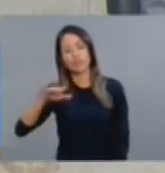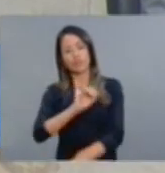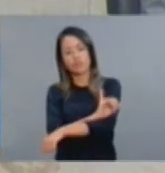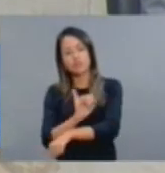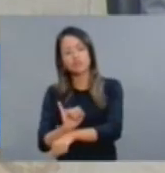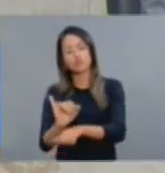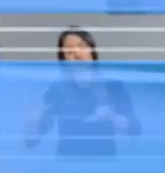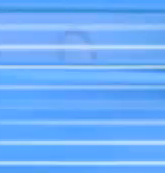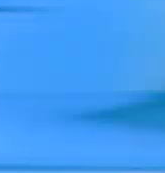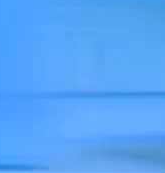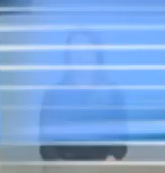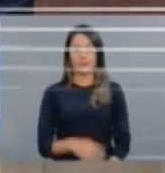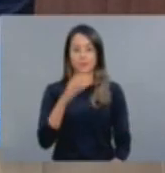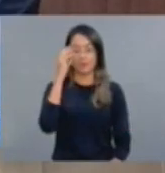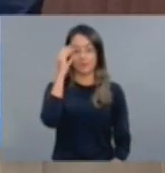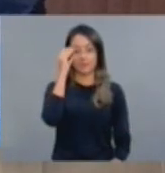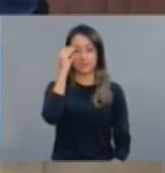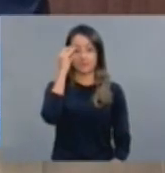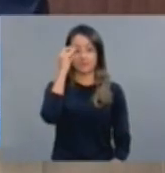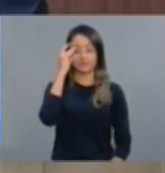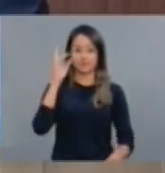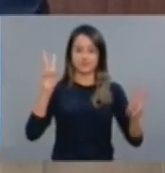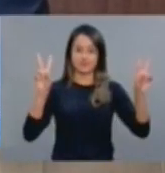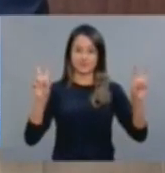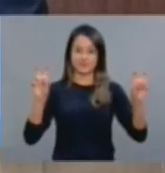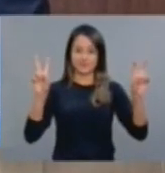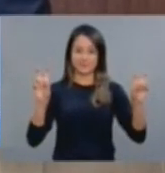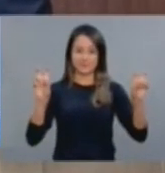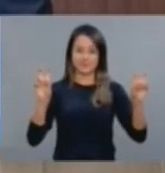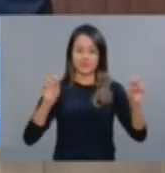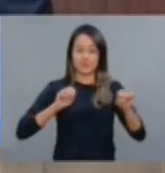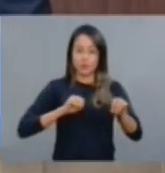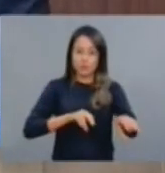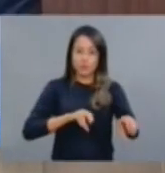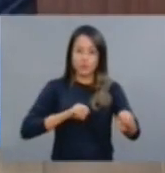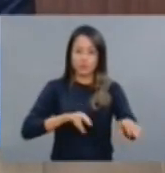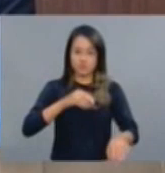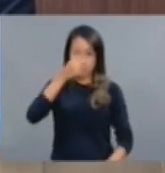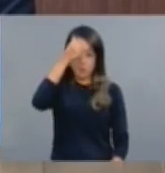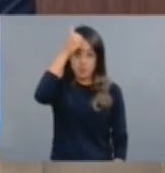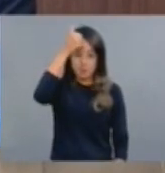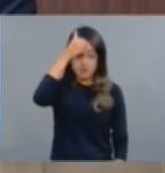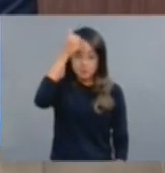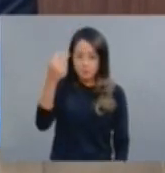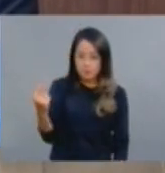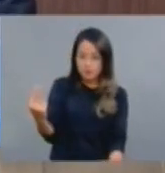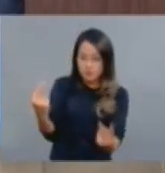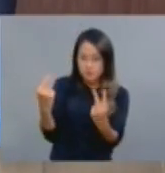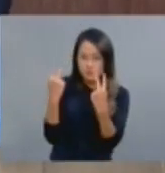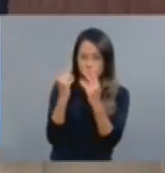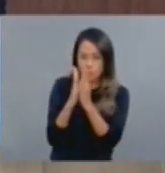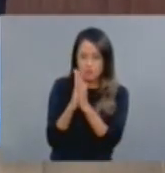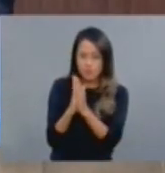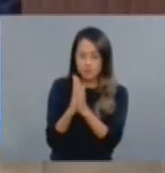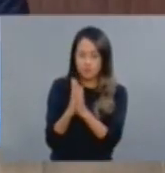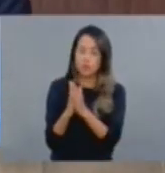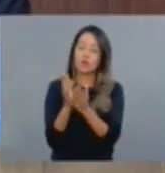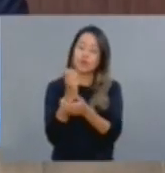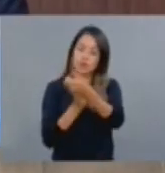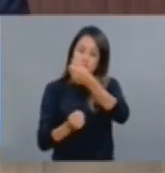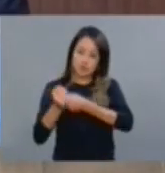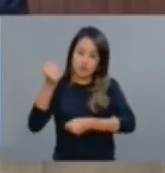tem o nosso prezado daquela região. Na área da educação, deputado Roberto Mesquita, esse governo, ele, ano